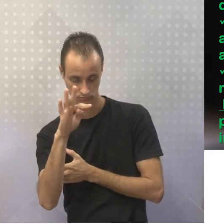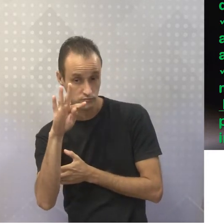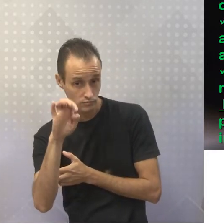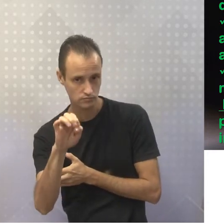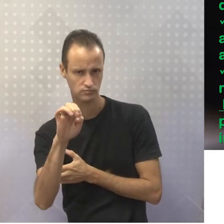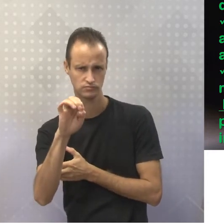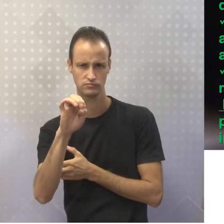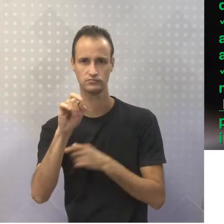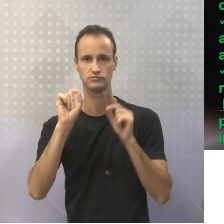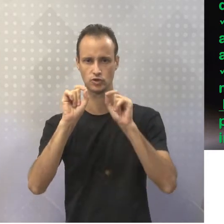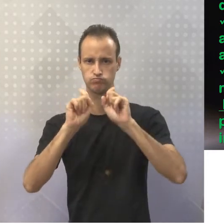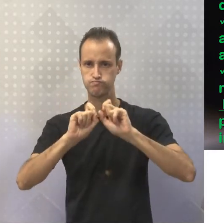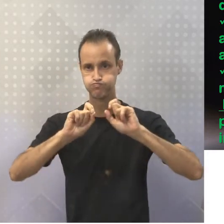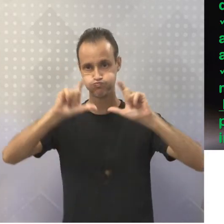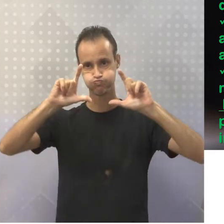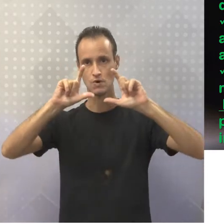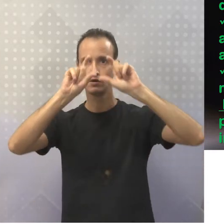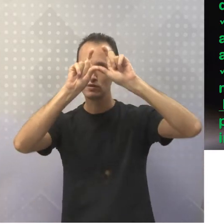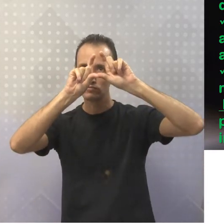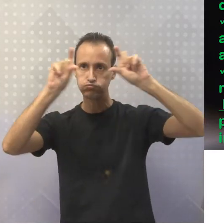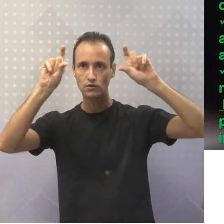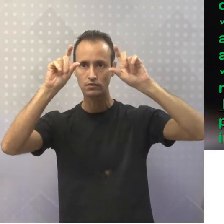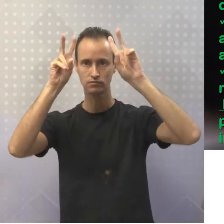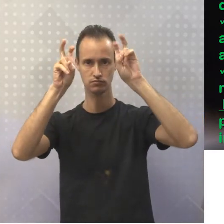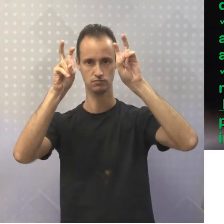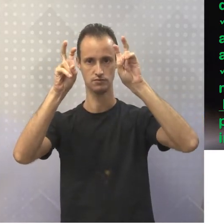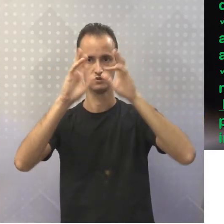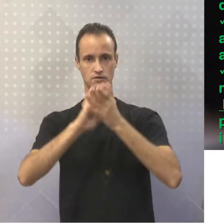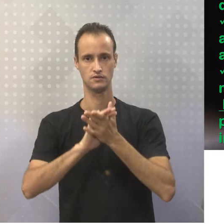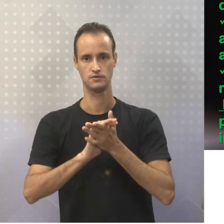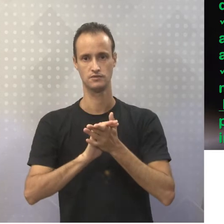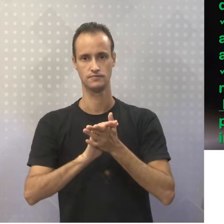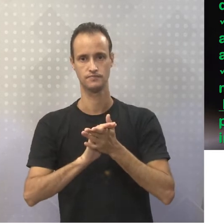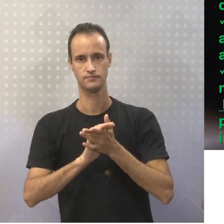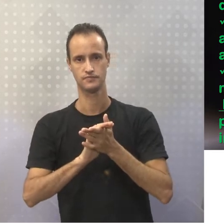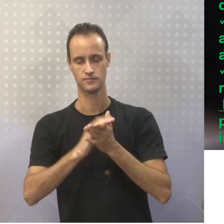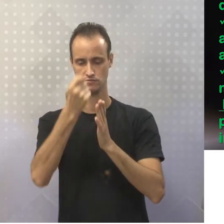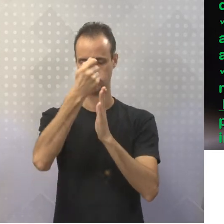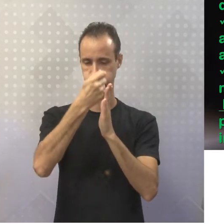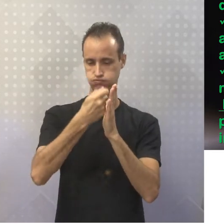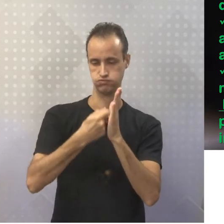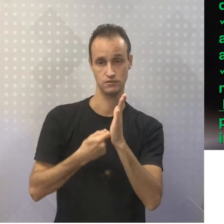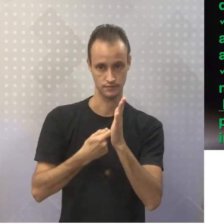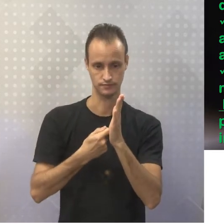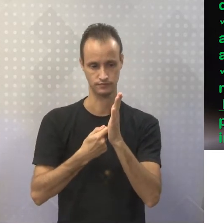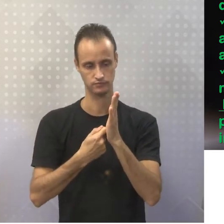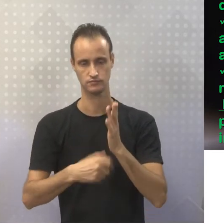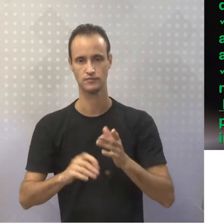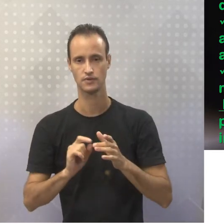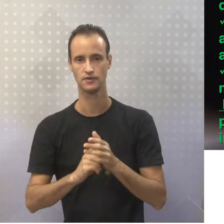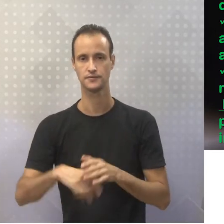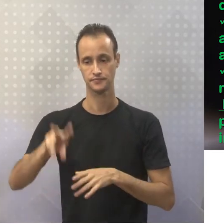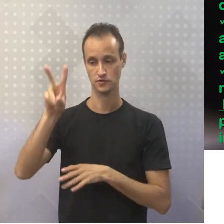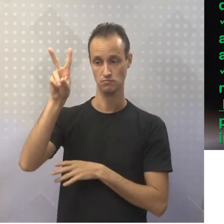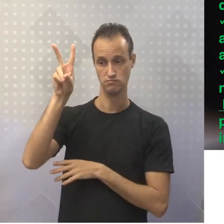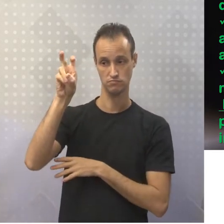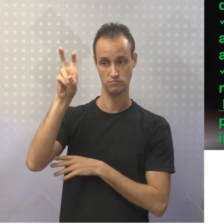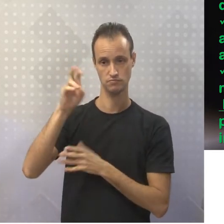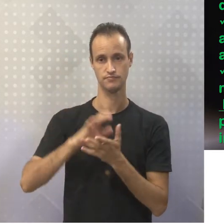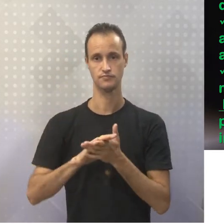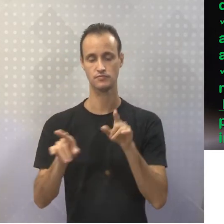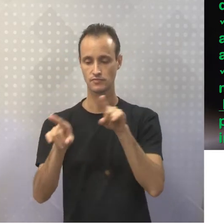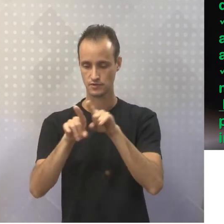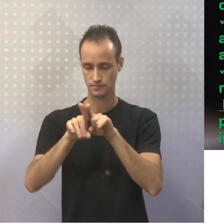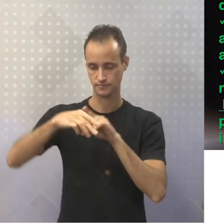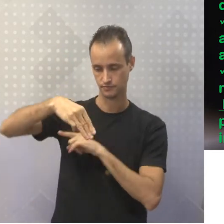Deve atribuir destaque à reportagem, abarcando toda a temática do texto. É o título principal, chamado também de